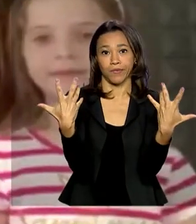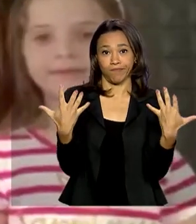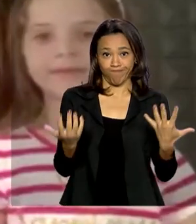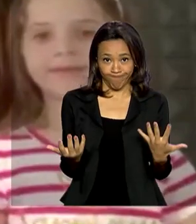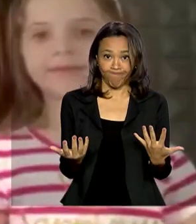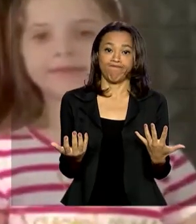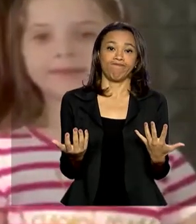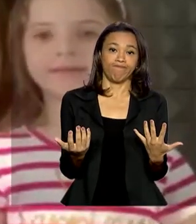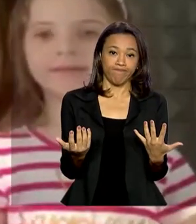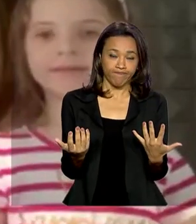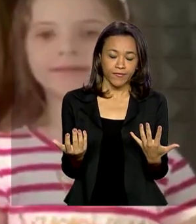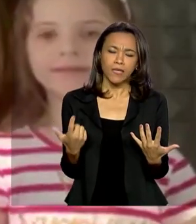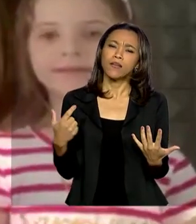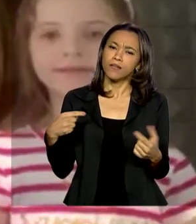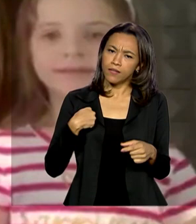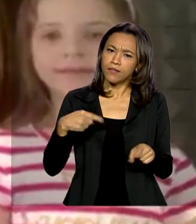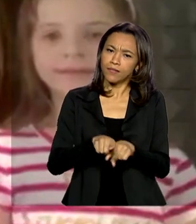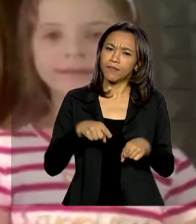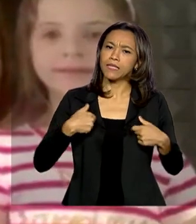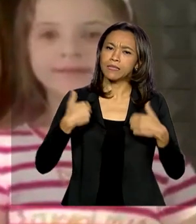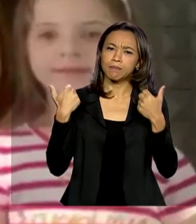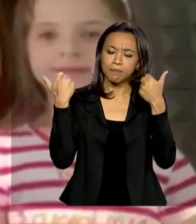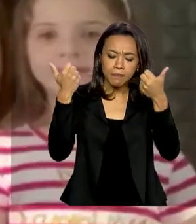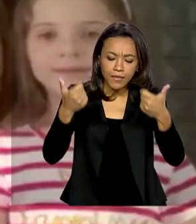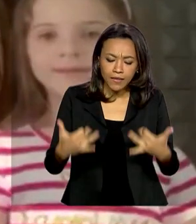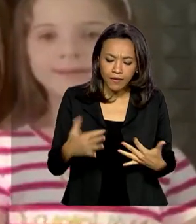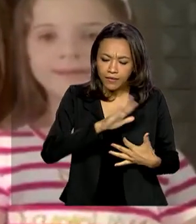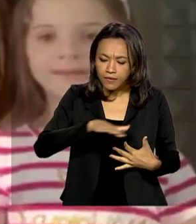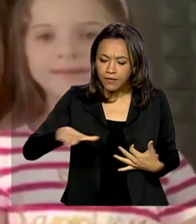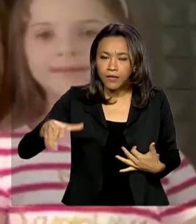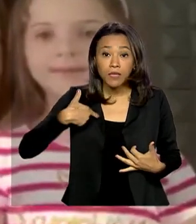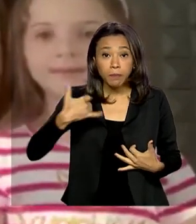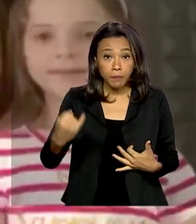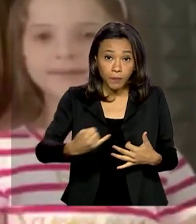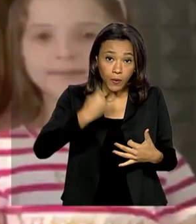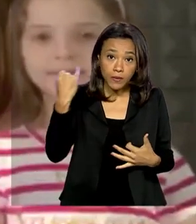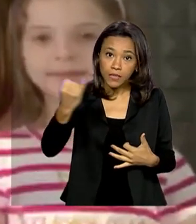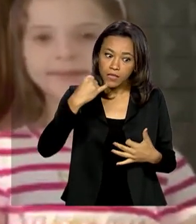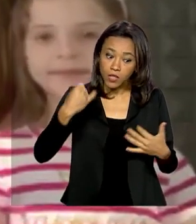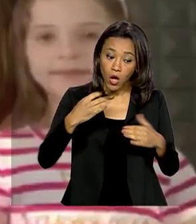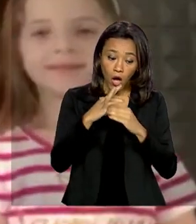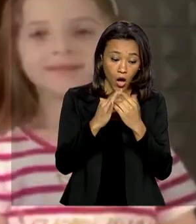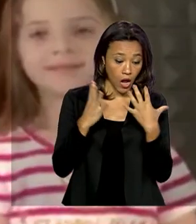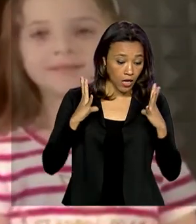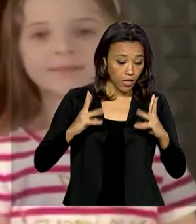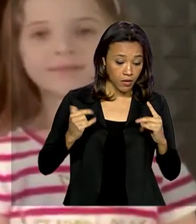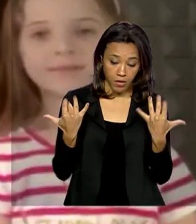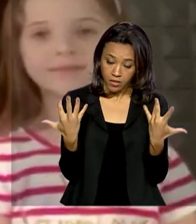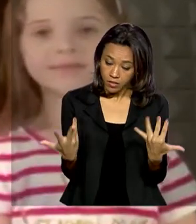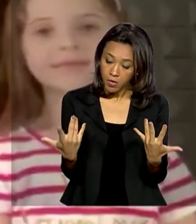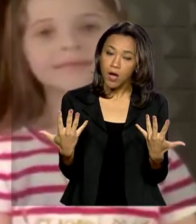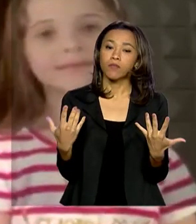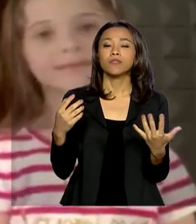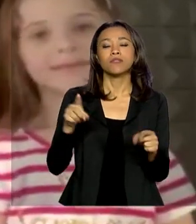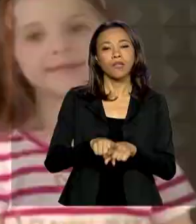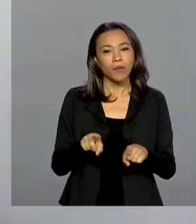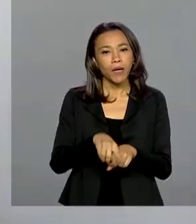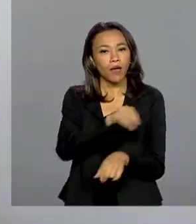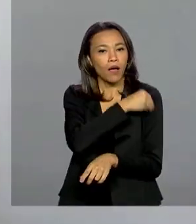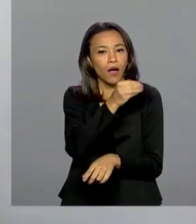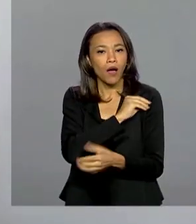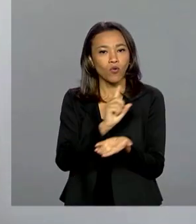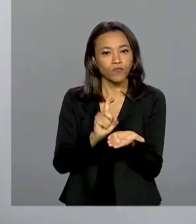expliquei sobre a importância da correta limpeza das mãos, também passar álcool gel depois.